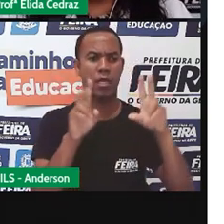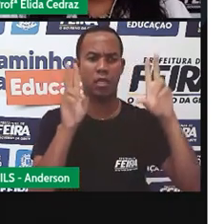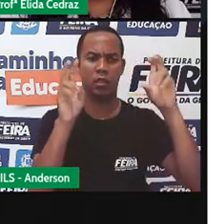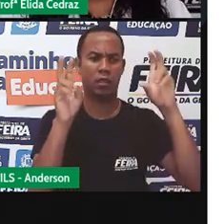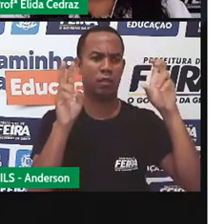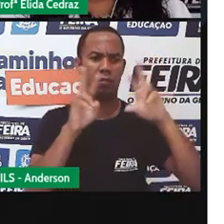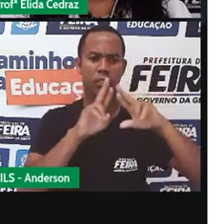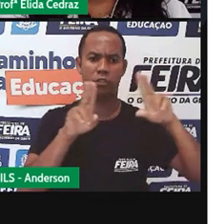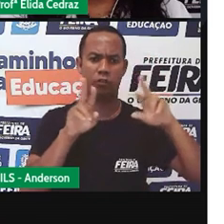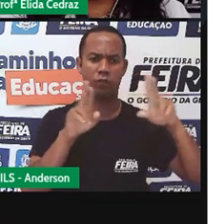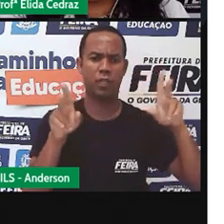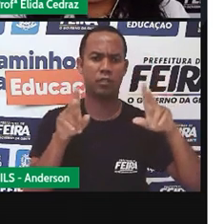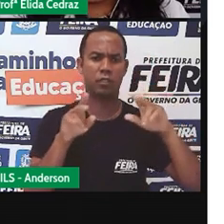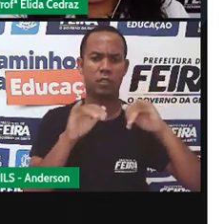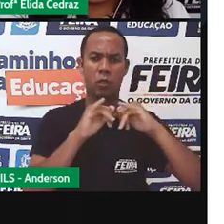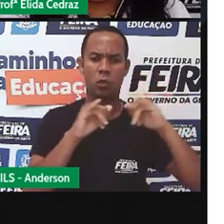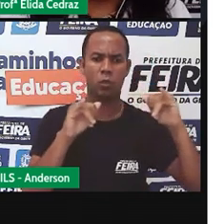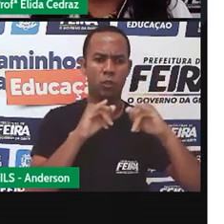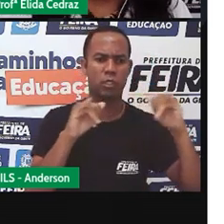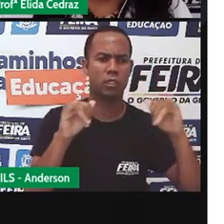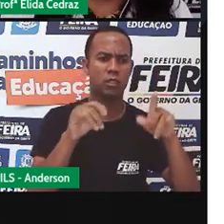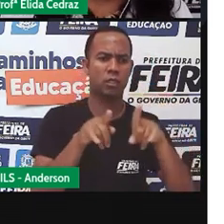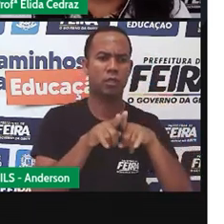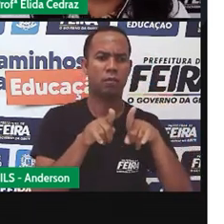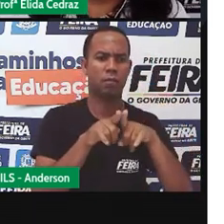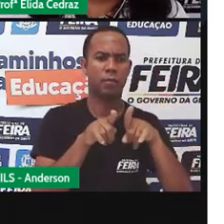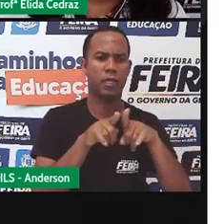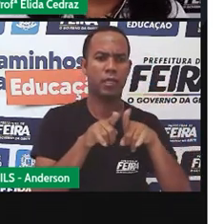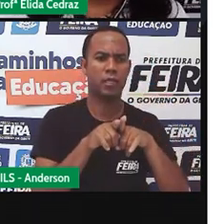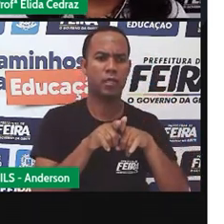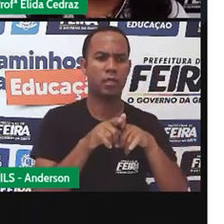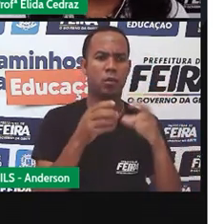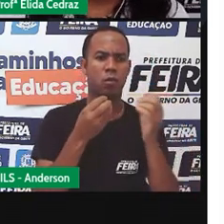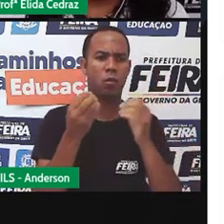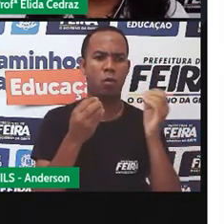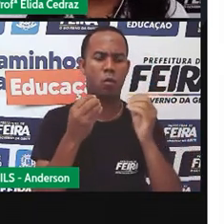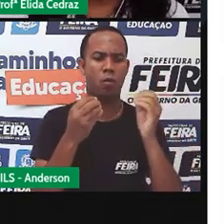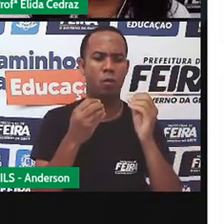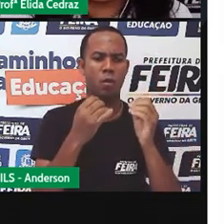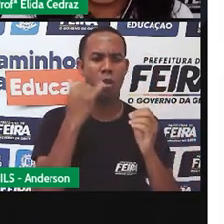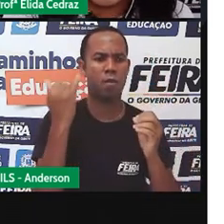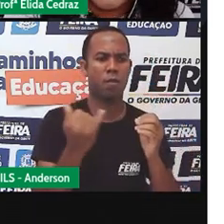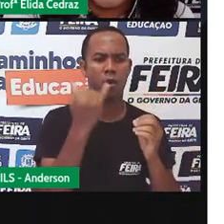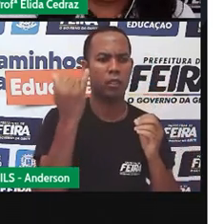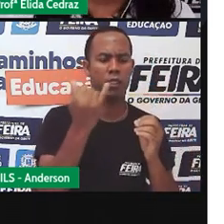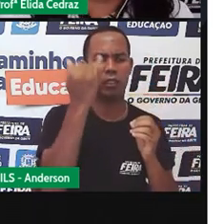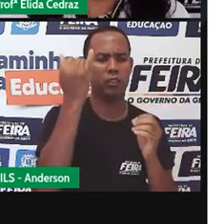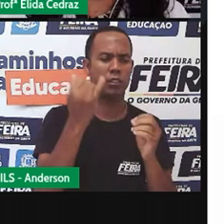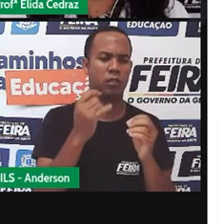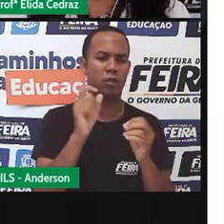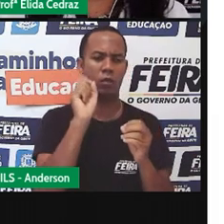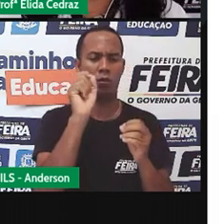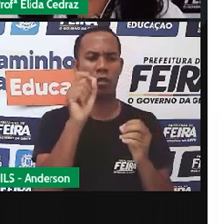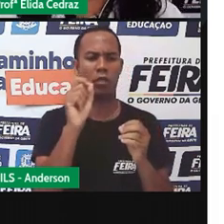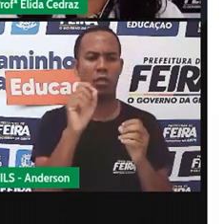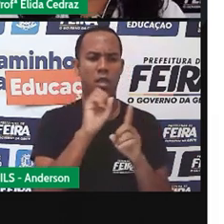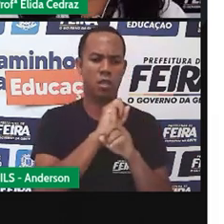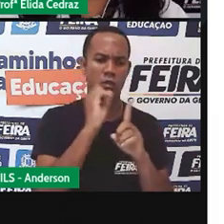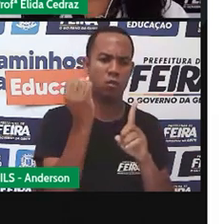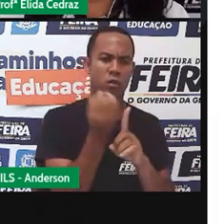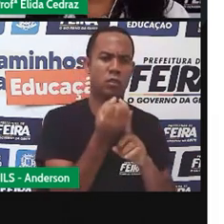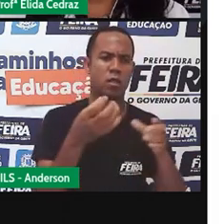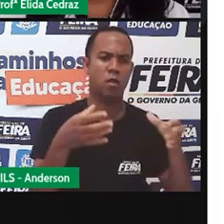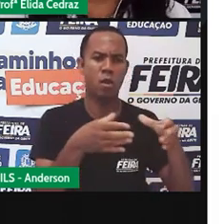reportagens, essas notícias extras, elas são colocadas em ordem de importância social ou de importância